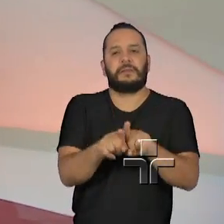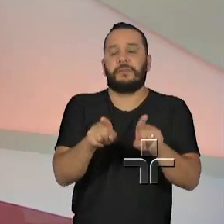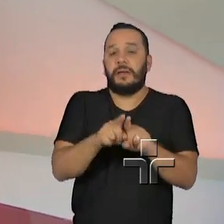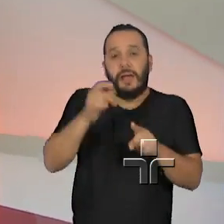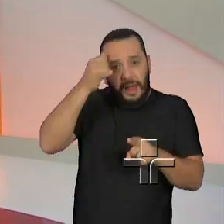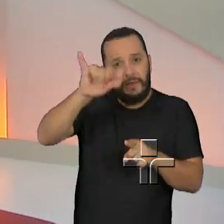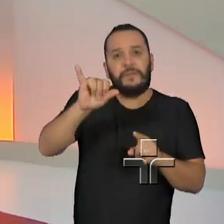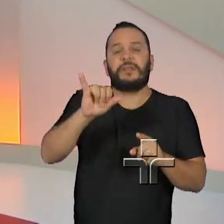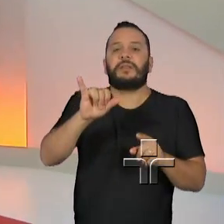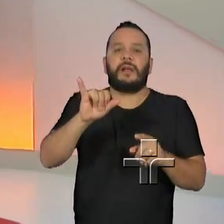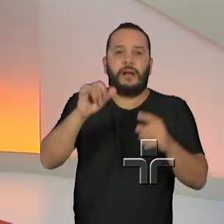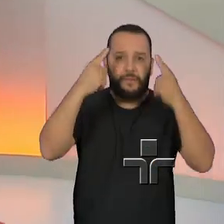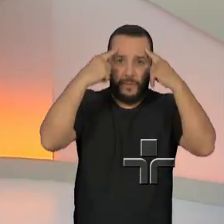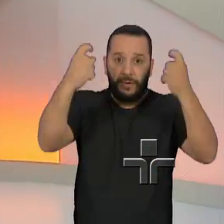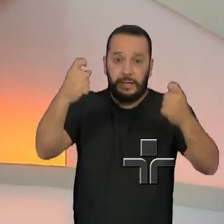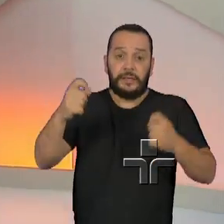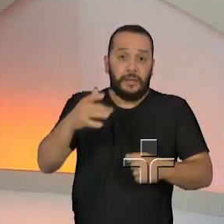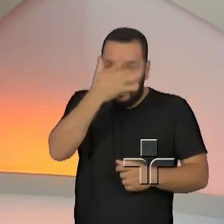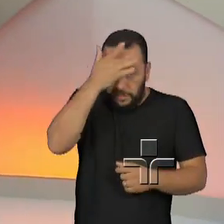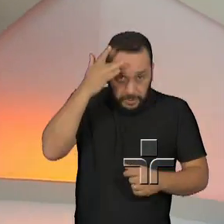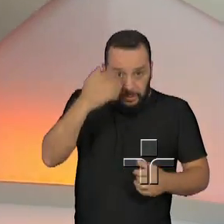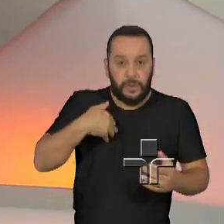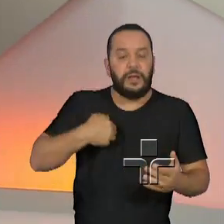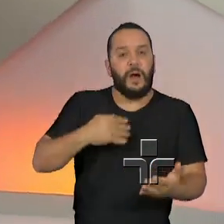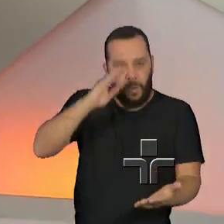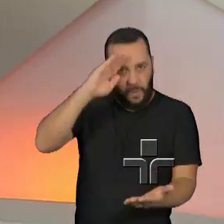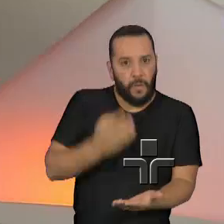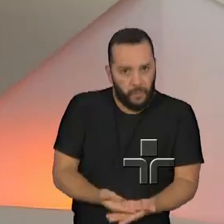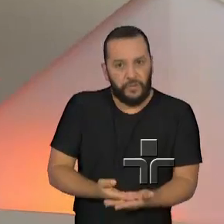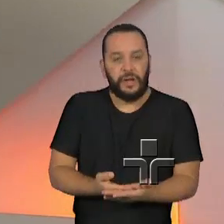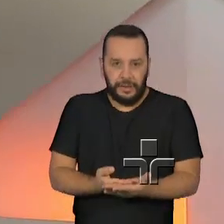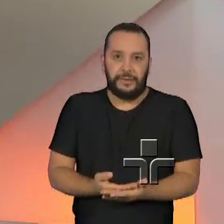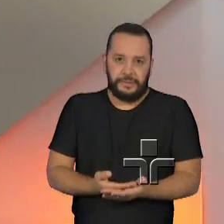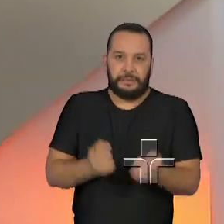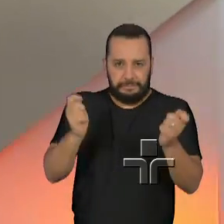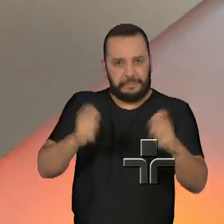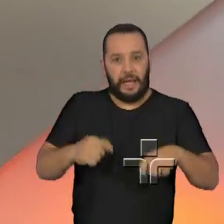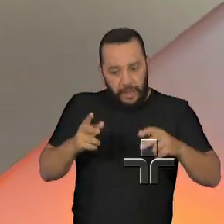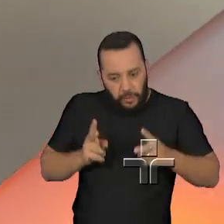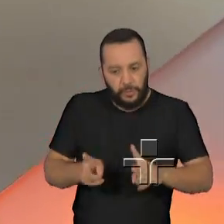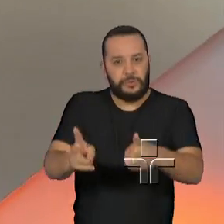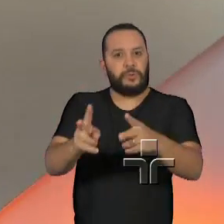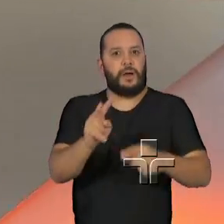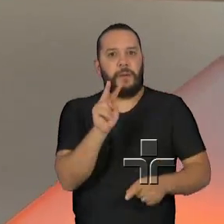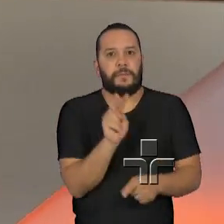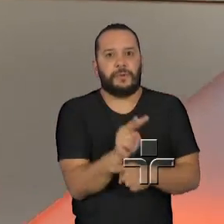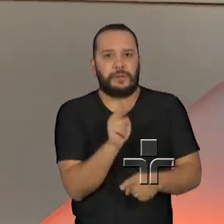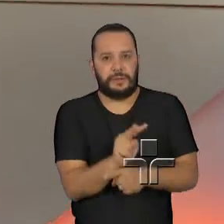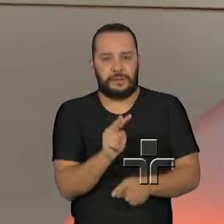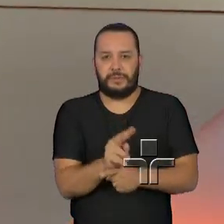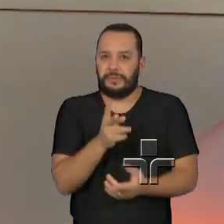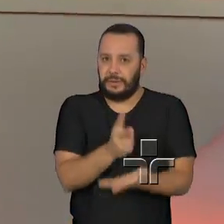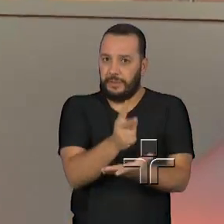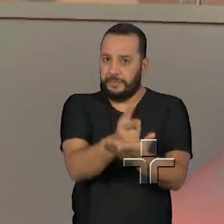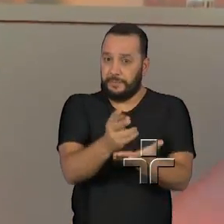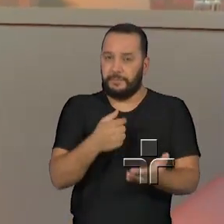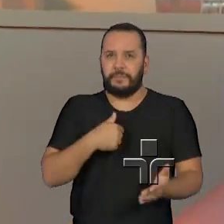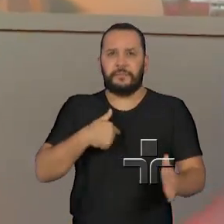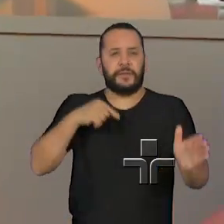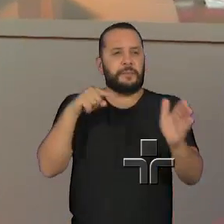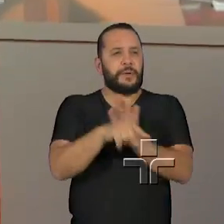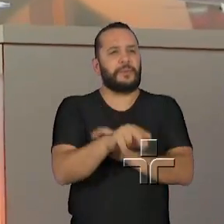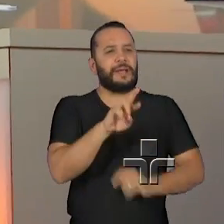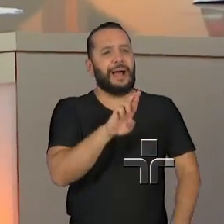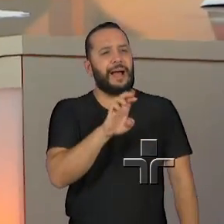as pessoas tenham confiança para poder procurar e ficar, permanecer na proteção do serviço público. Isso eu queria te perguntar,